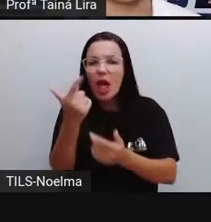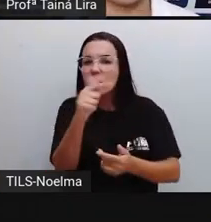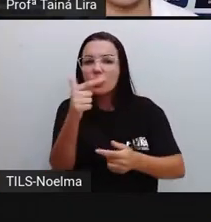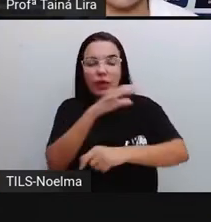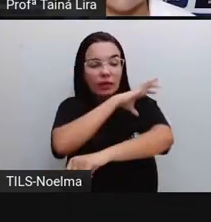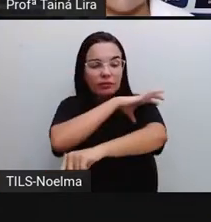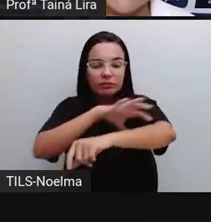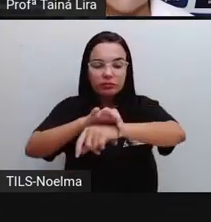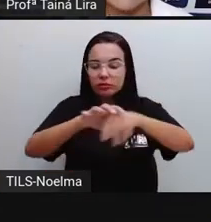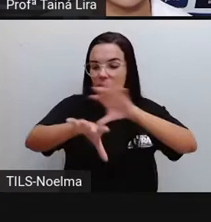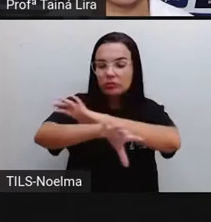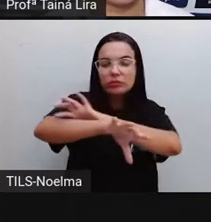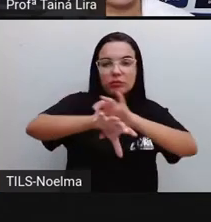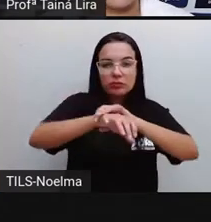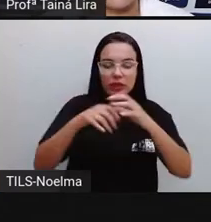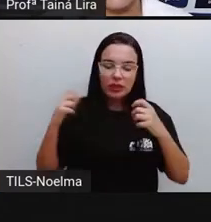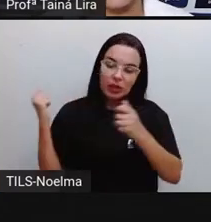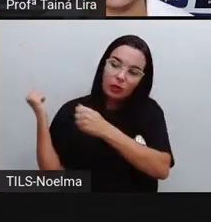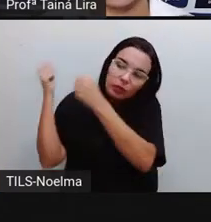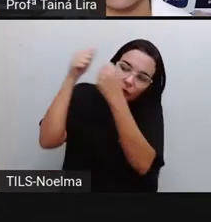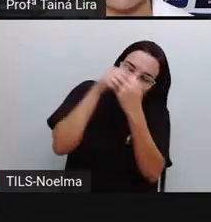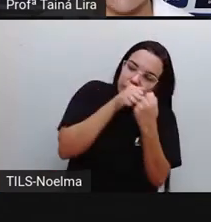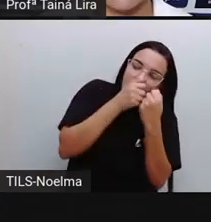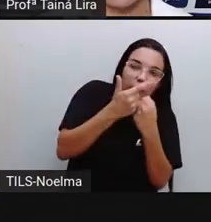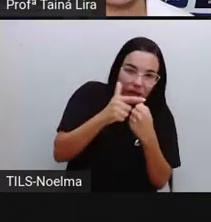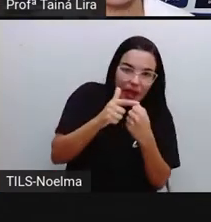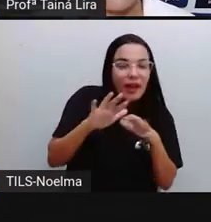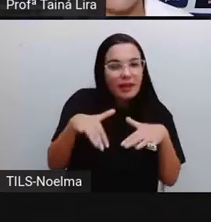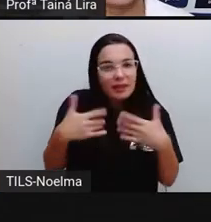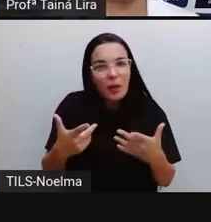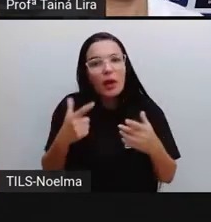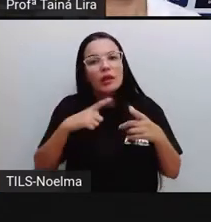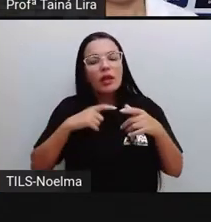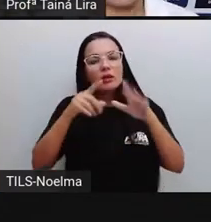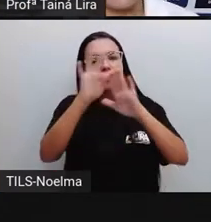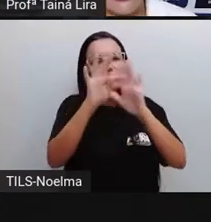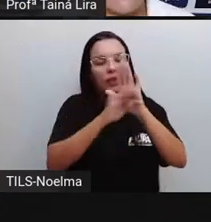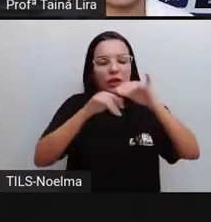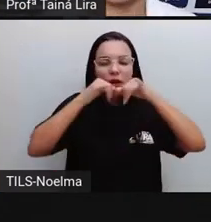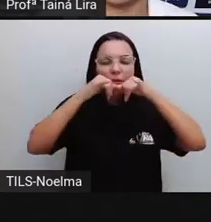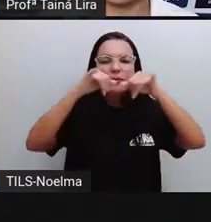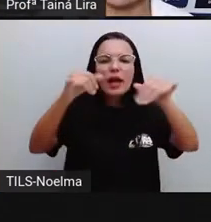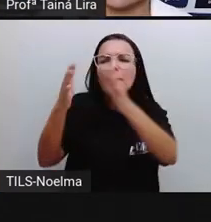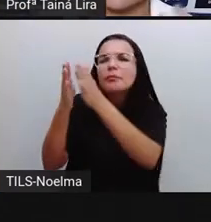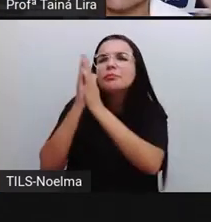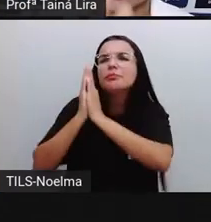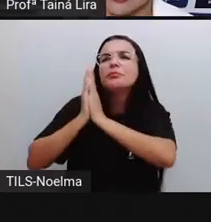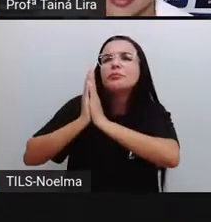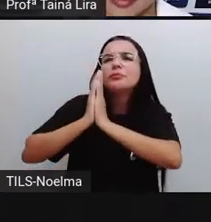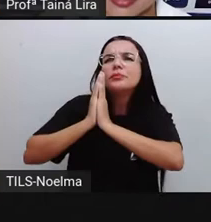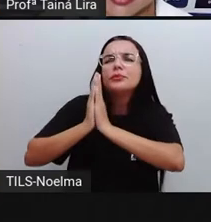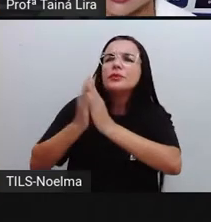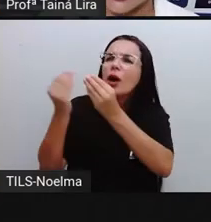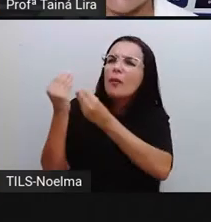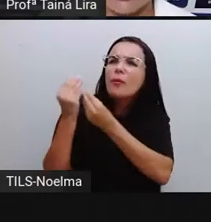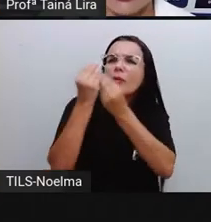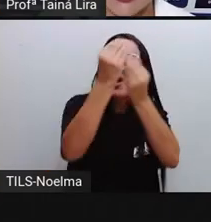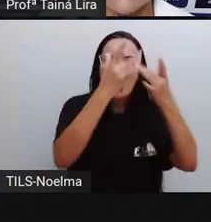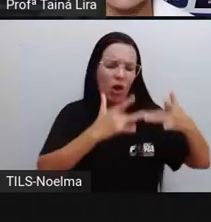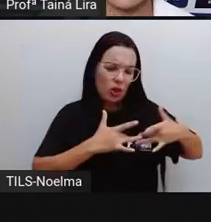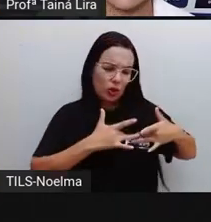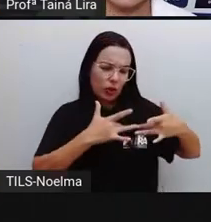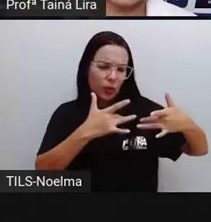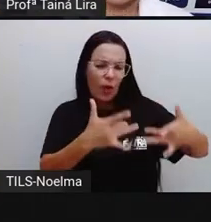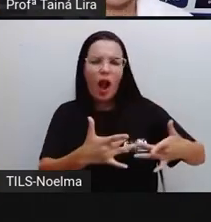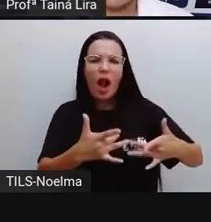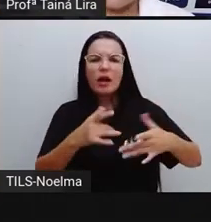Agasalho, que não têm cobertor. Então ele tá ali tentando convencer, mostrar as dificuldades que essas pessoas passam ali na rua,